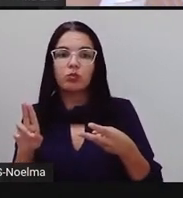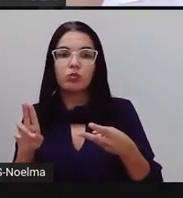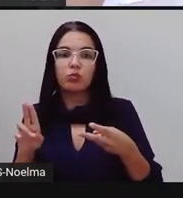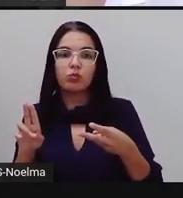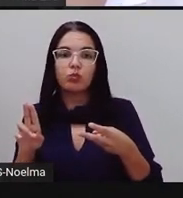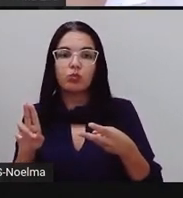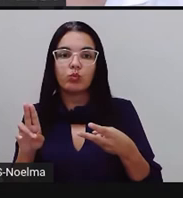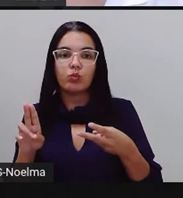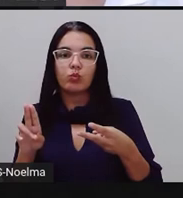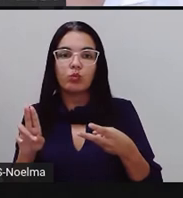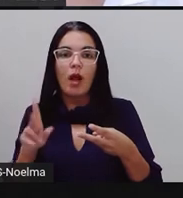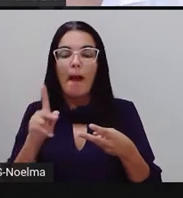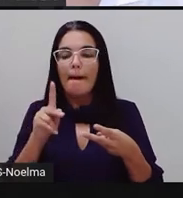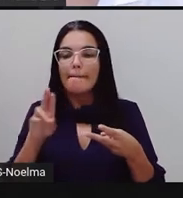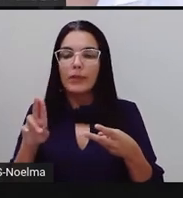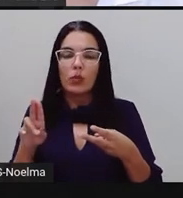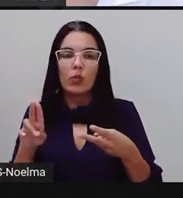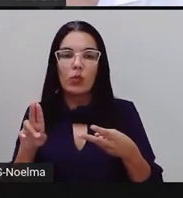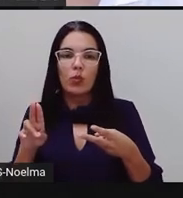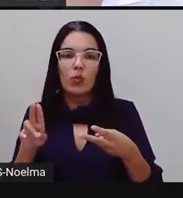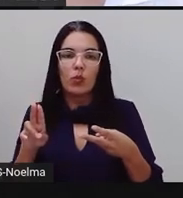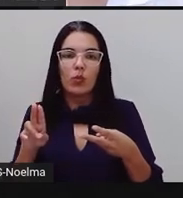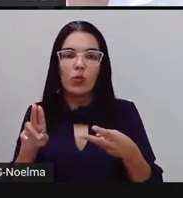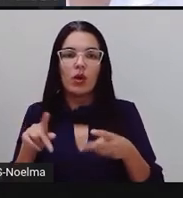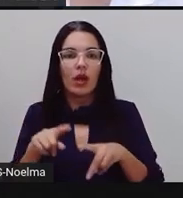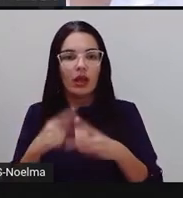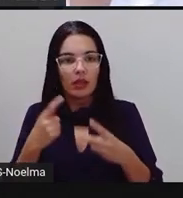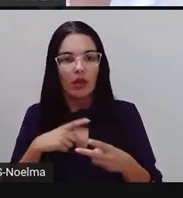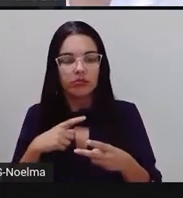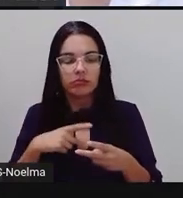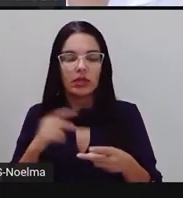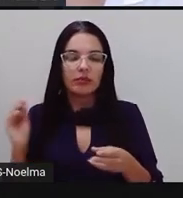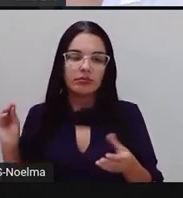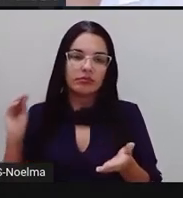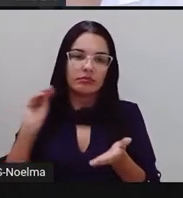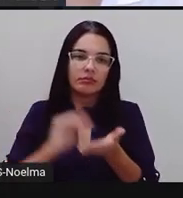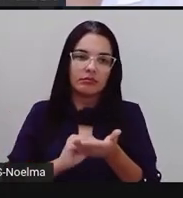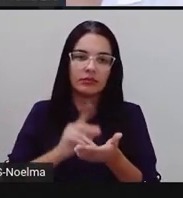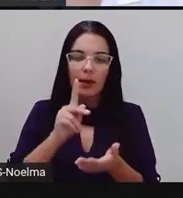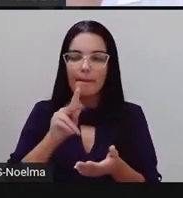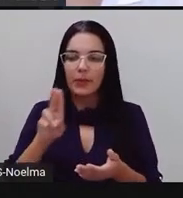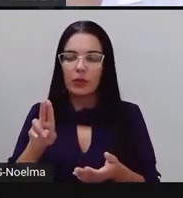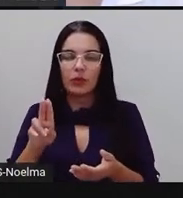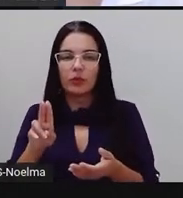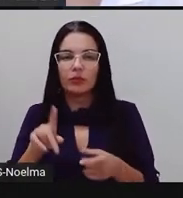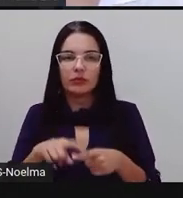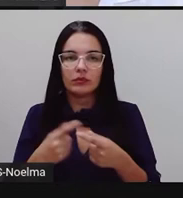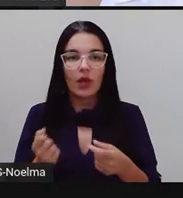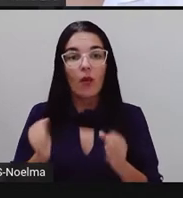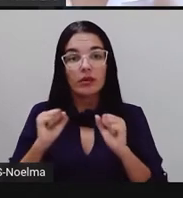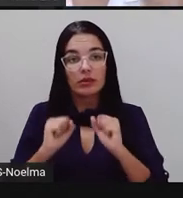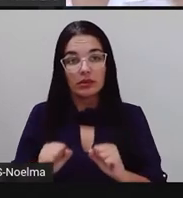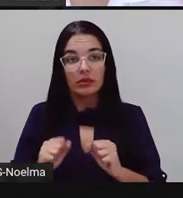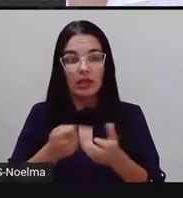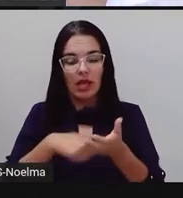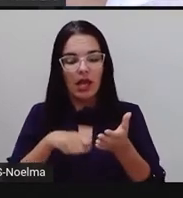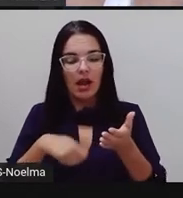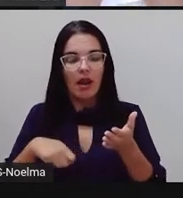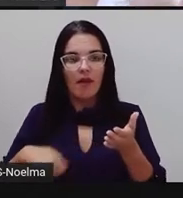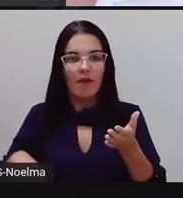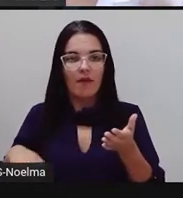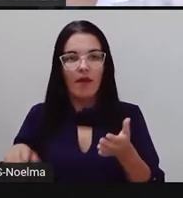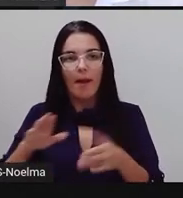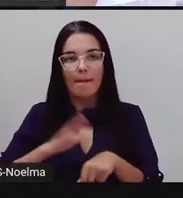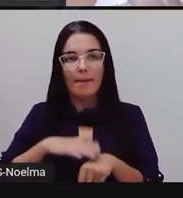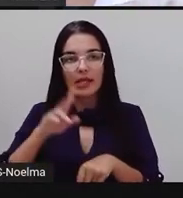Então, é a sílaba O, U, formada pelo P e o U, certo? Como essa sílaba